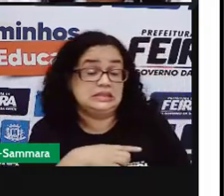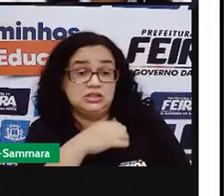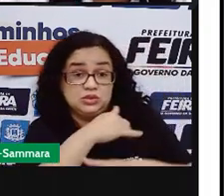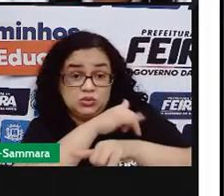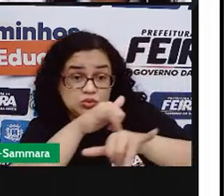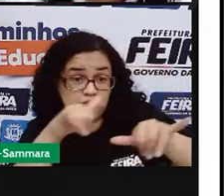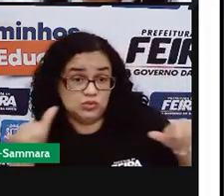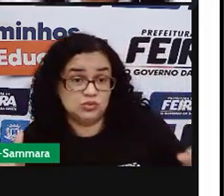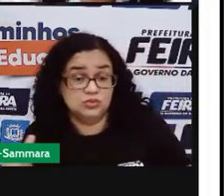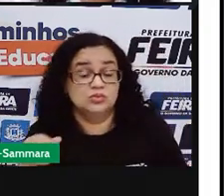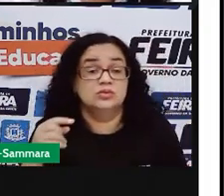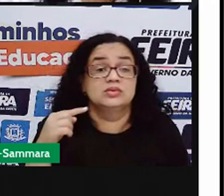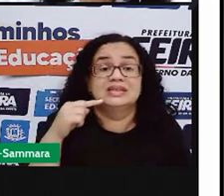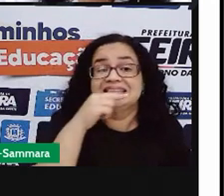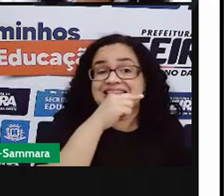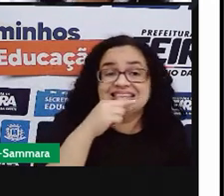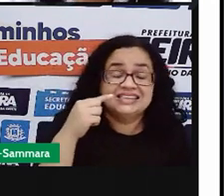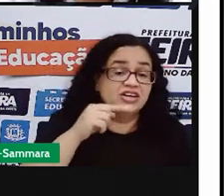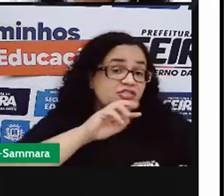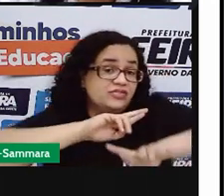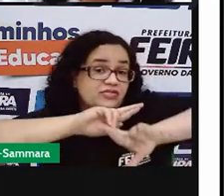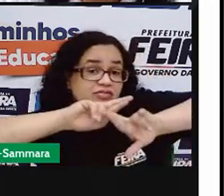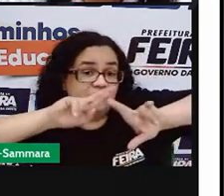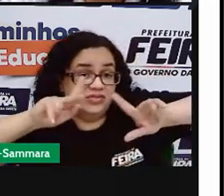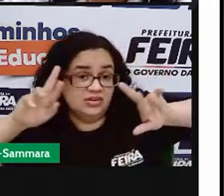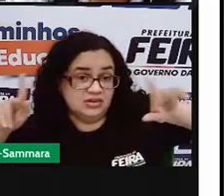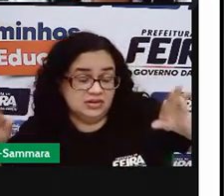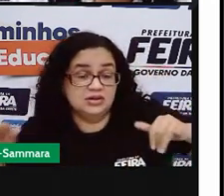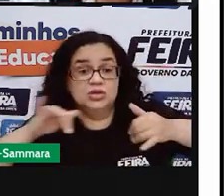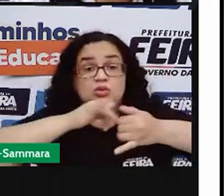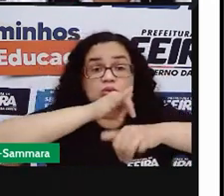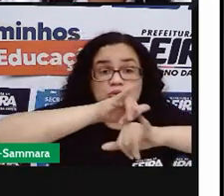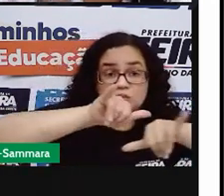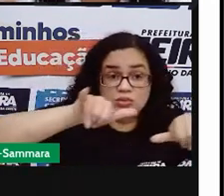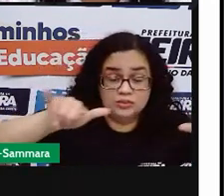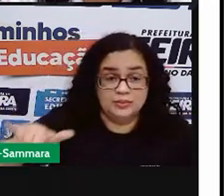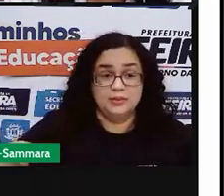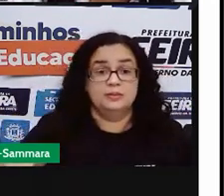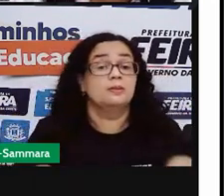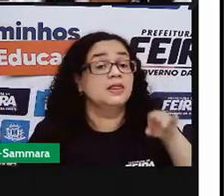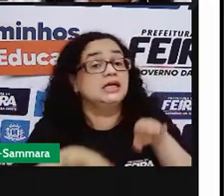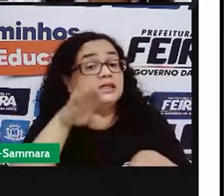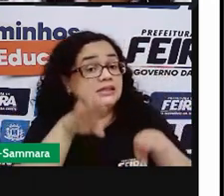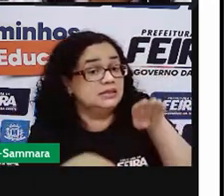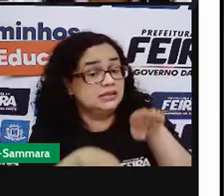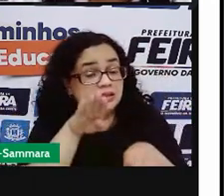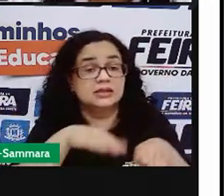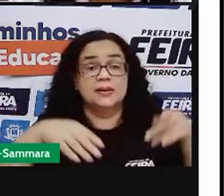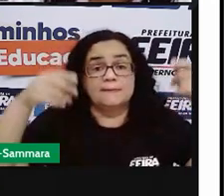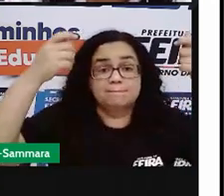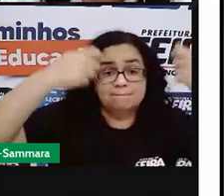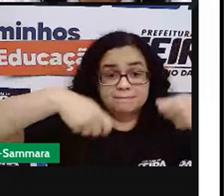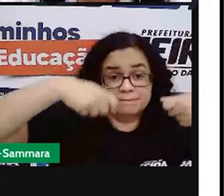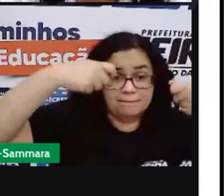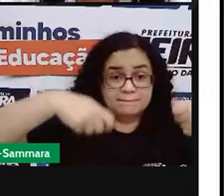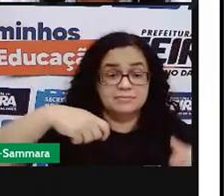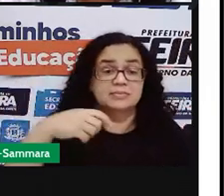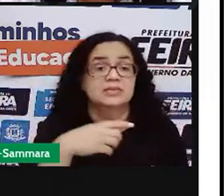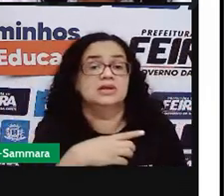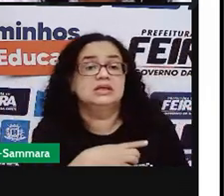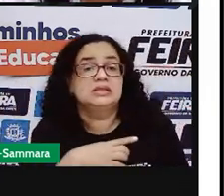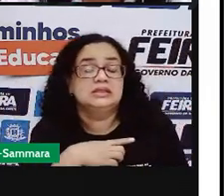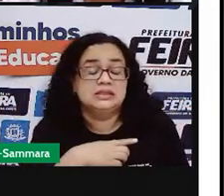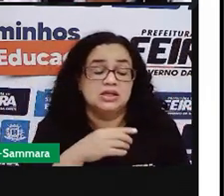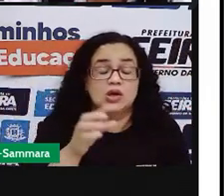Sorriso. Prêmio de Empalco Sorriso. Ele tem várias linhas do produto. De acordo com a sua necessidade. Tem o